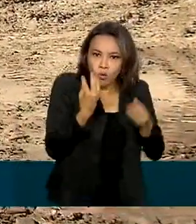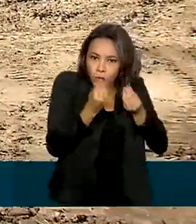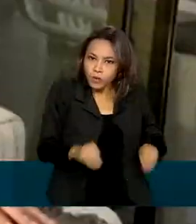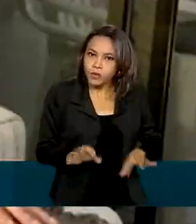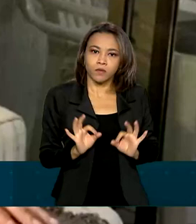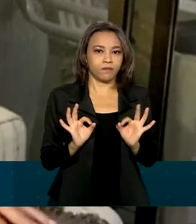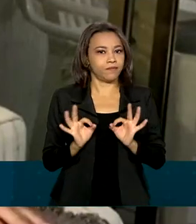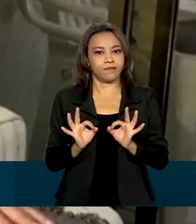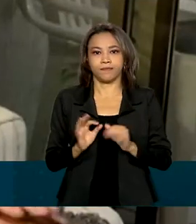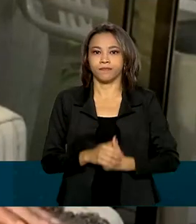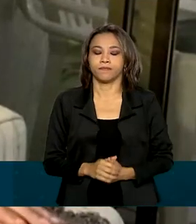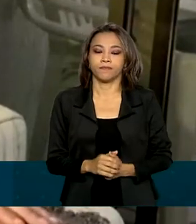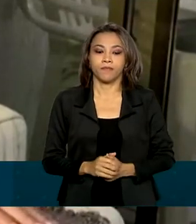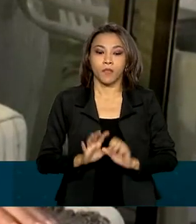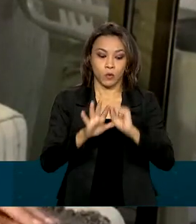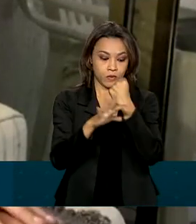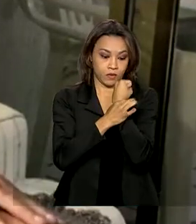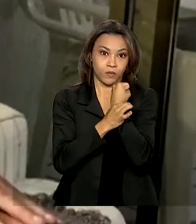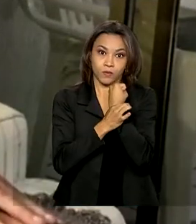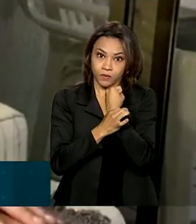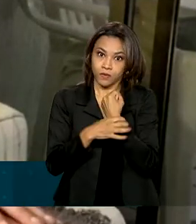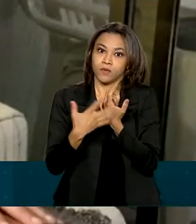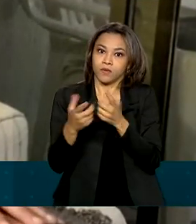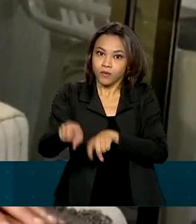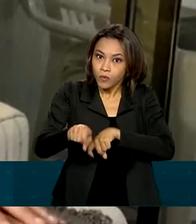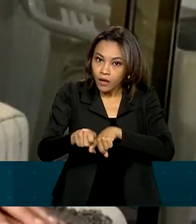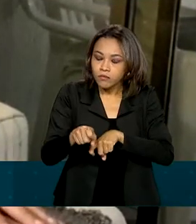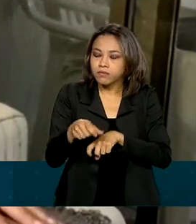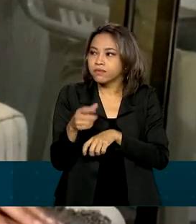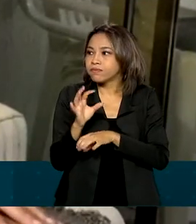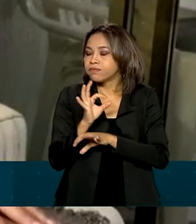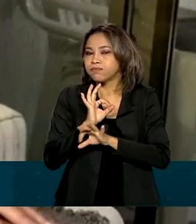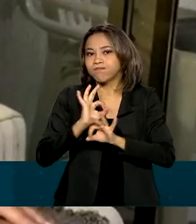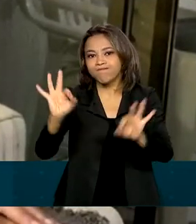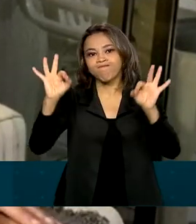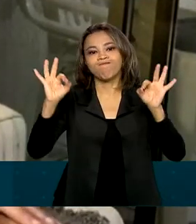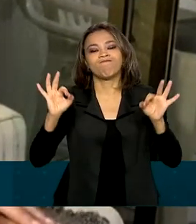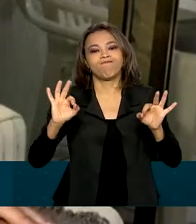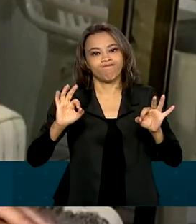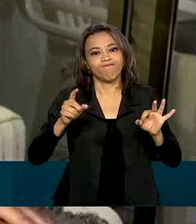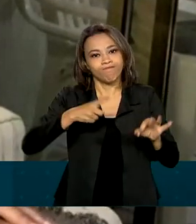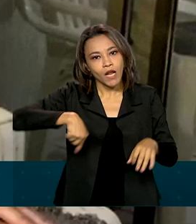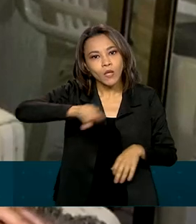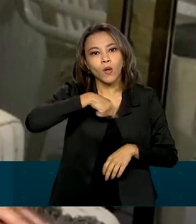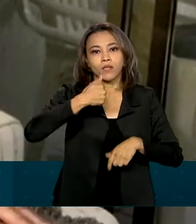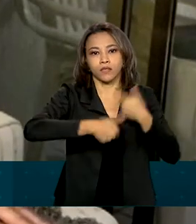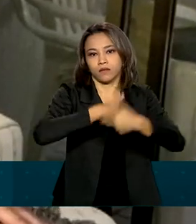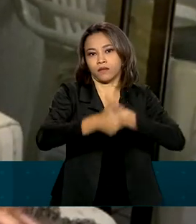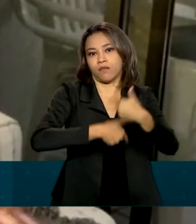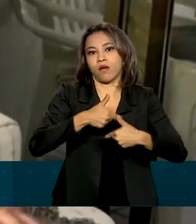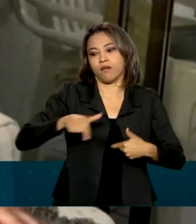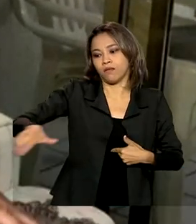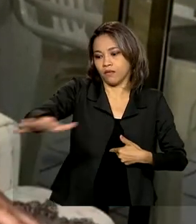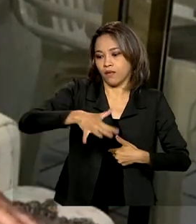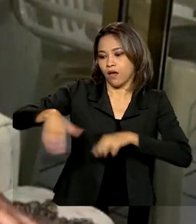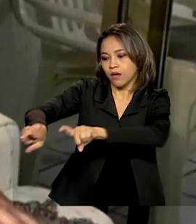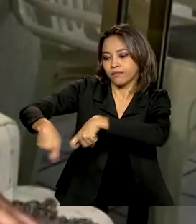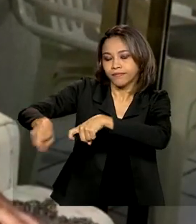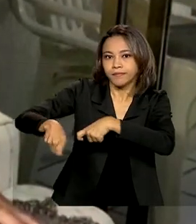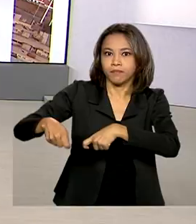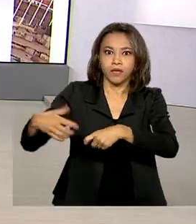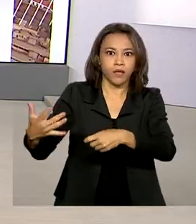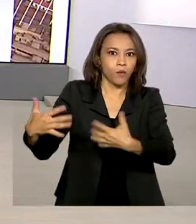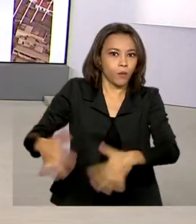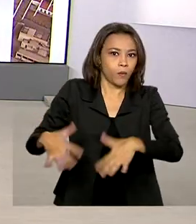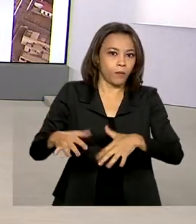prejuízos. O seguro é uma grande saída e uma grande segurança para a nossa atividade que tem um alto custo de